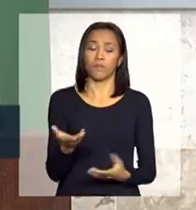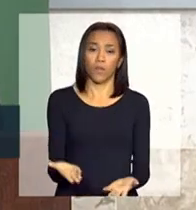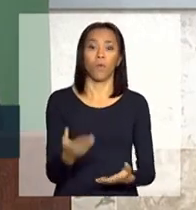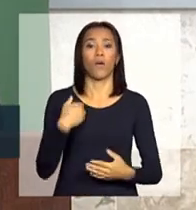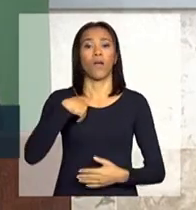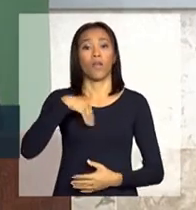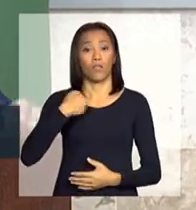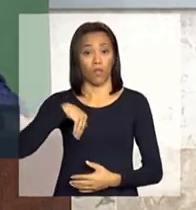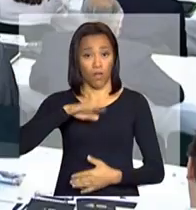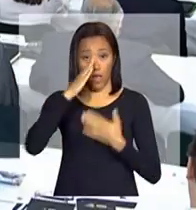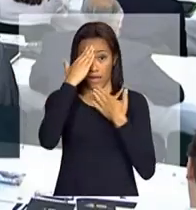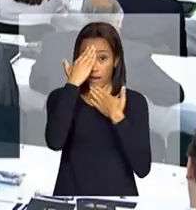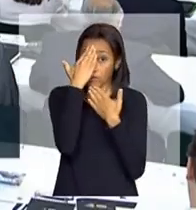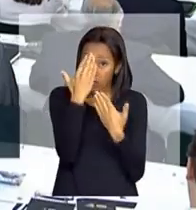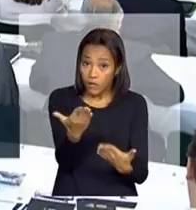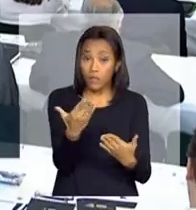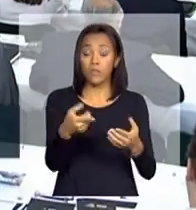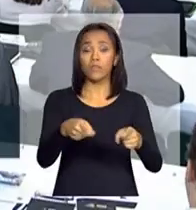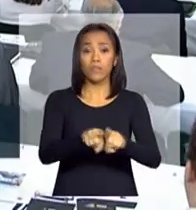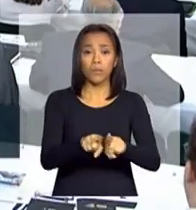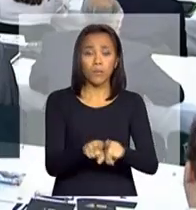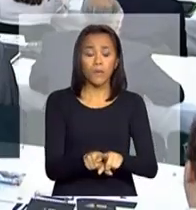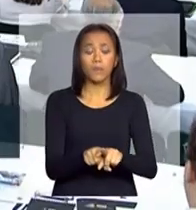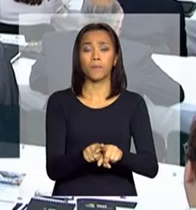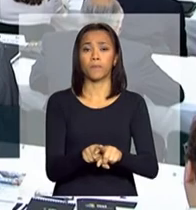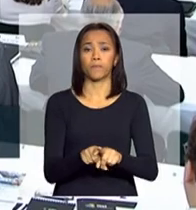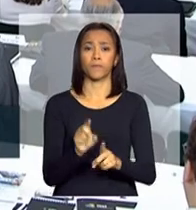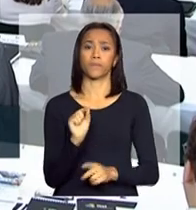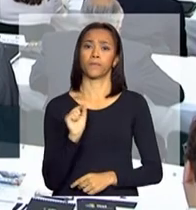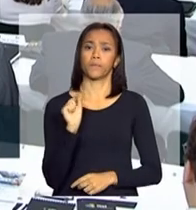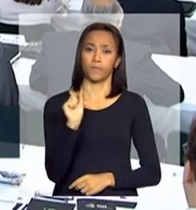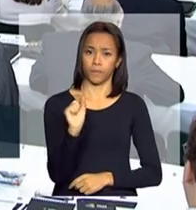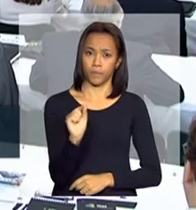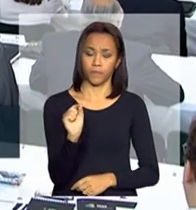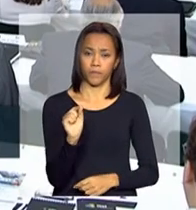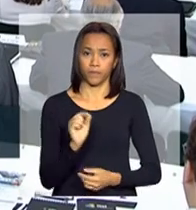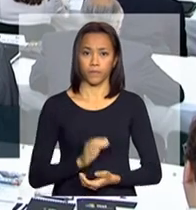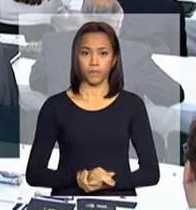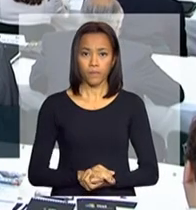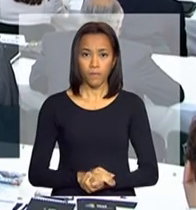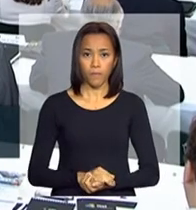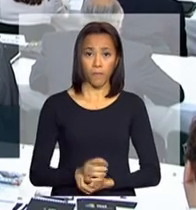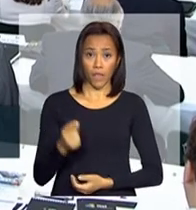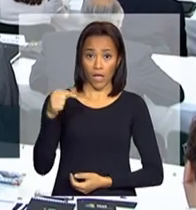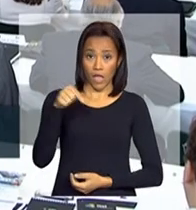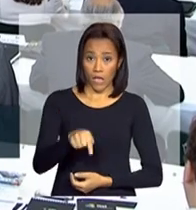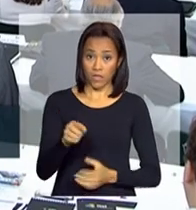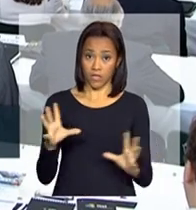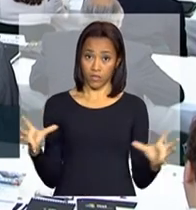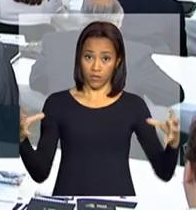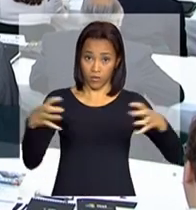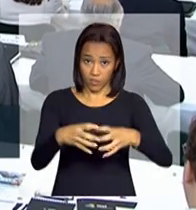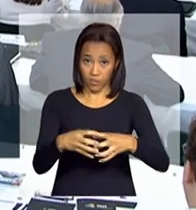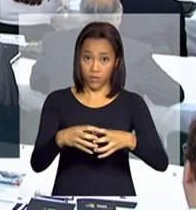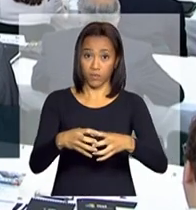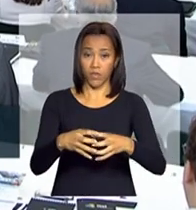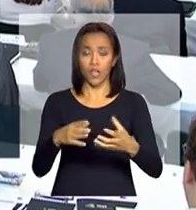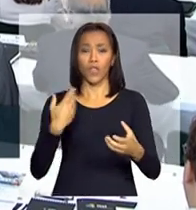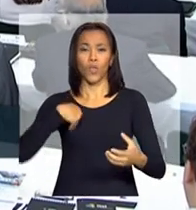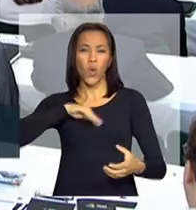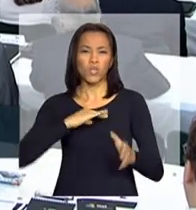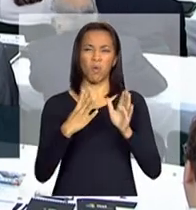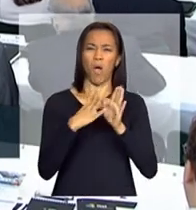agradeço também pelo fato de que há essa confluência. a gente esgota alguns